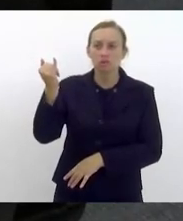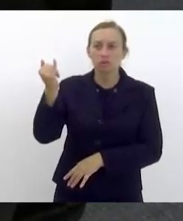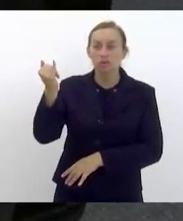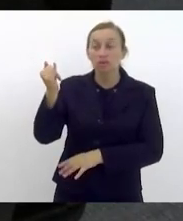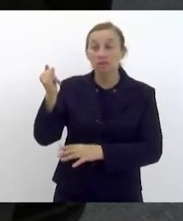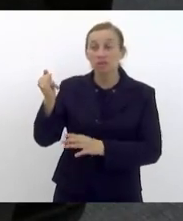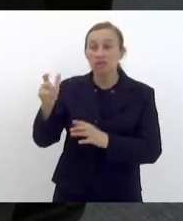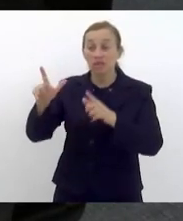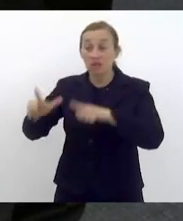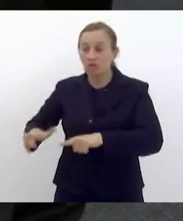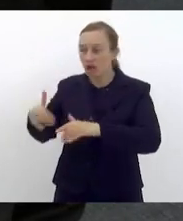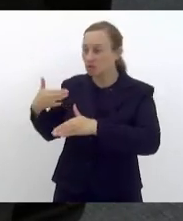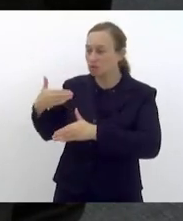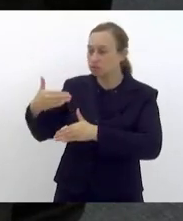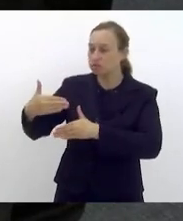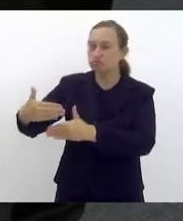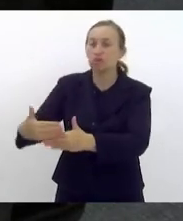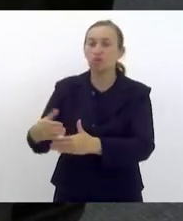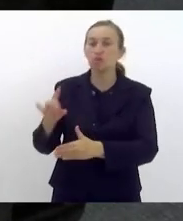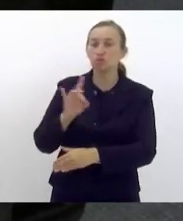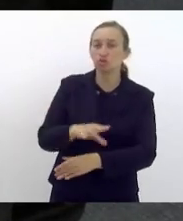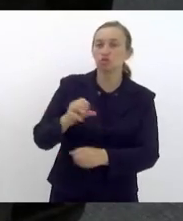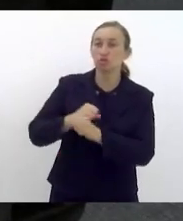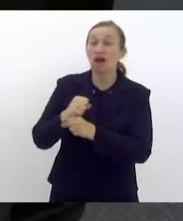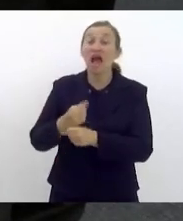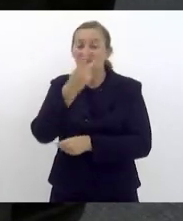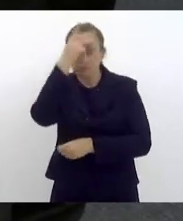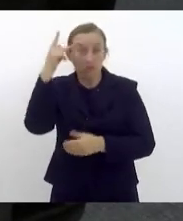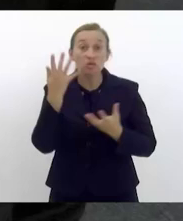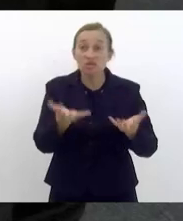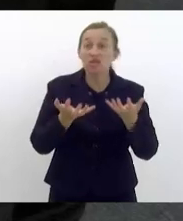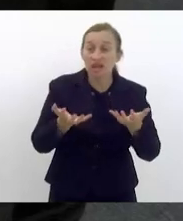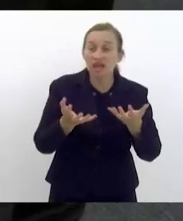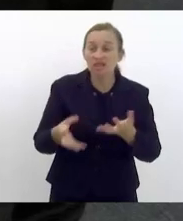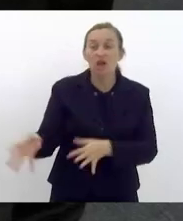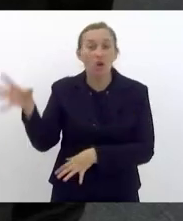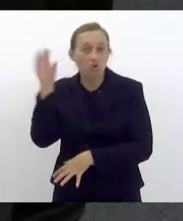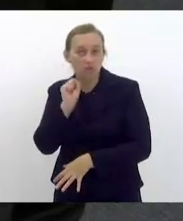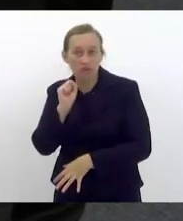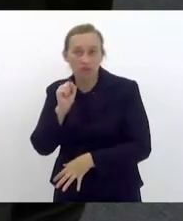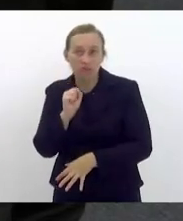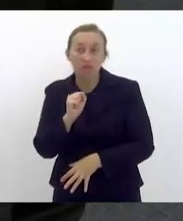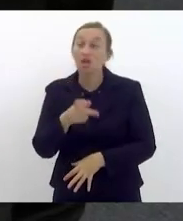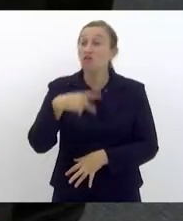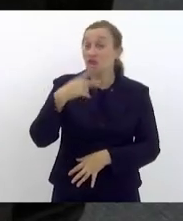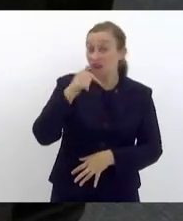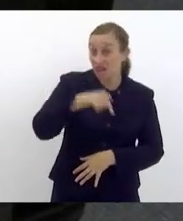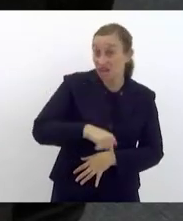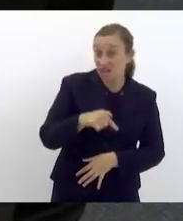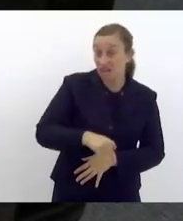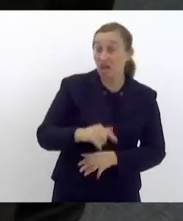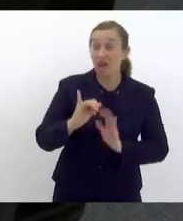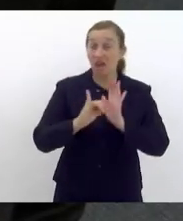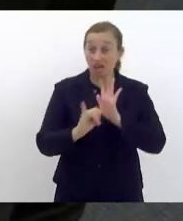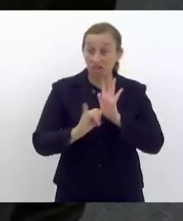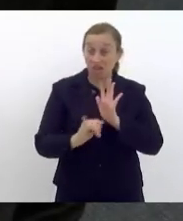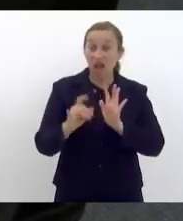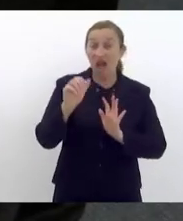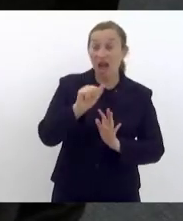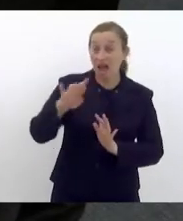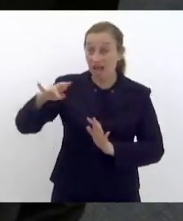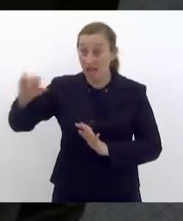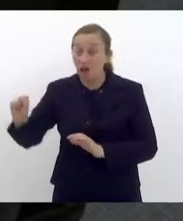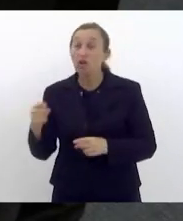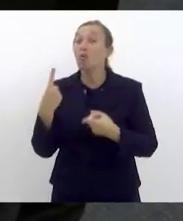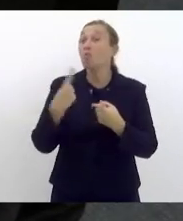espaço ao longo dos últimos anos. E as pessoas querem ser ouvidas. E eu citei a questão do edital, dos arraiais,